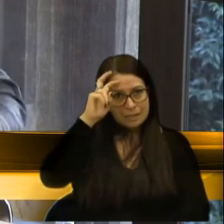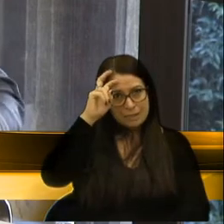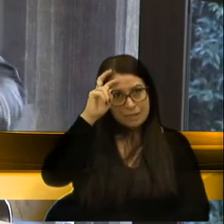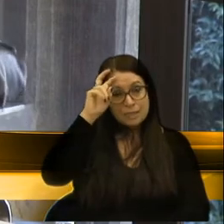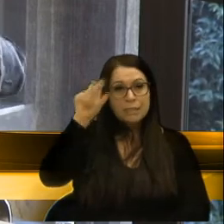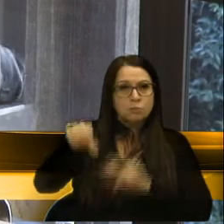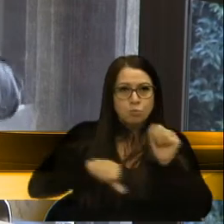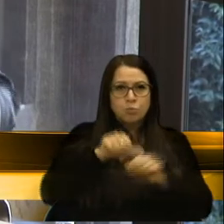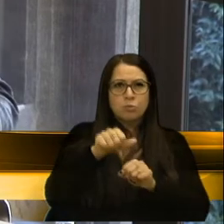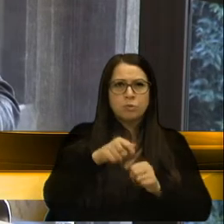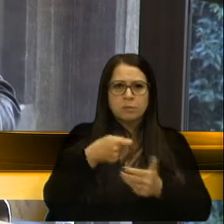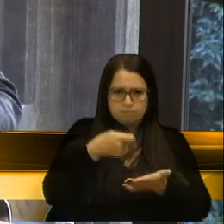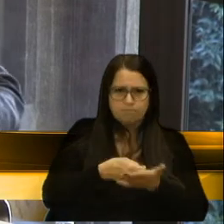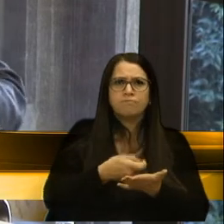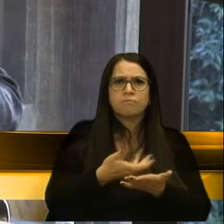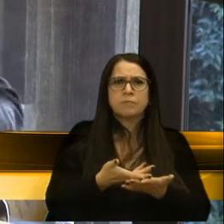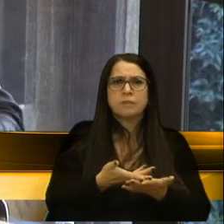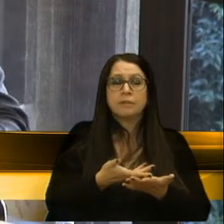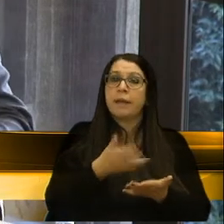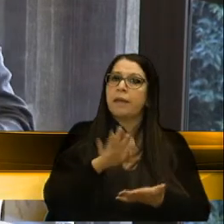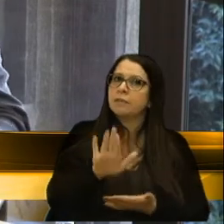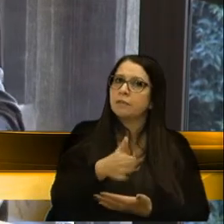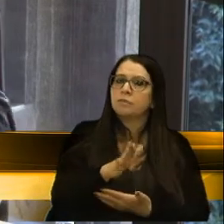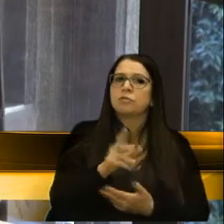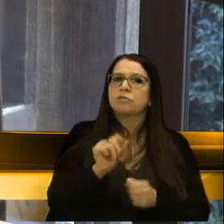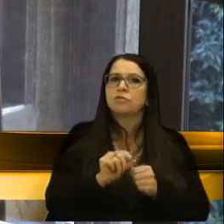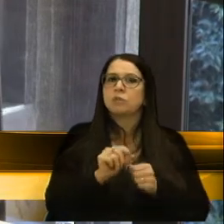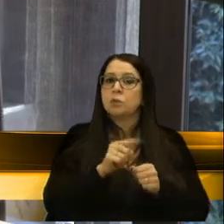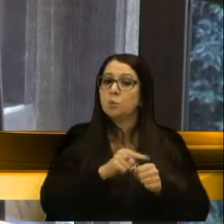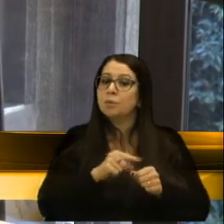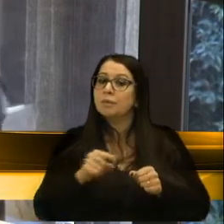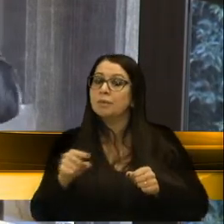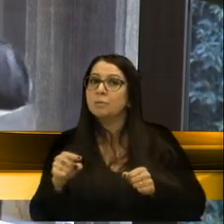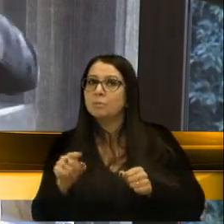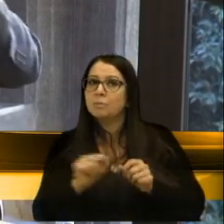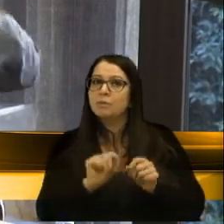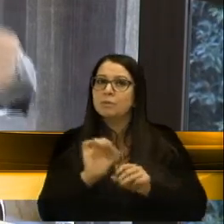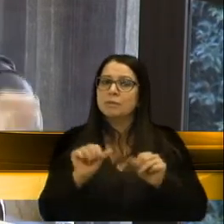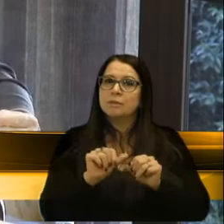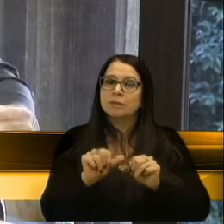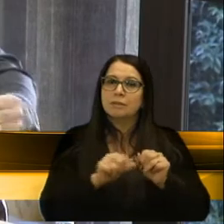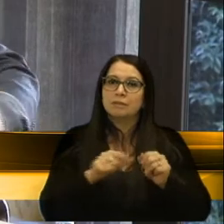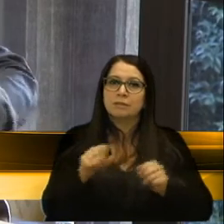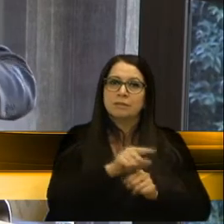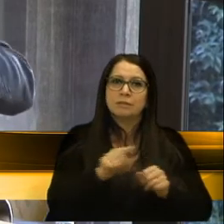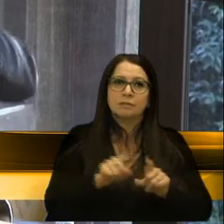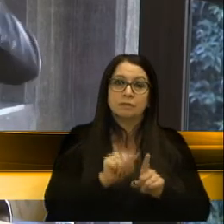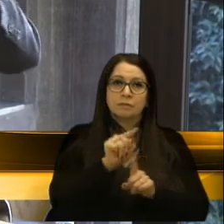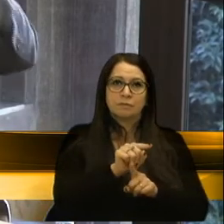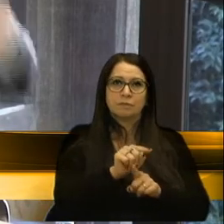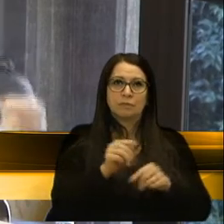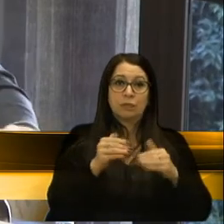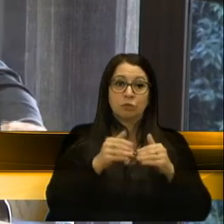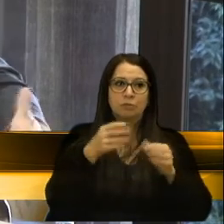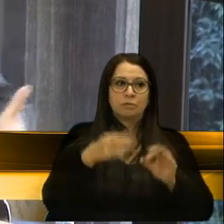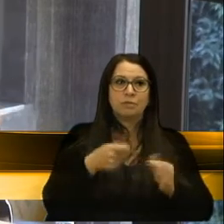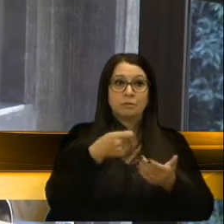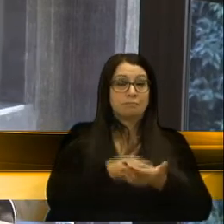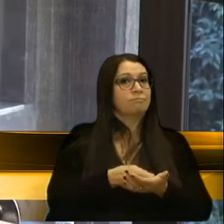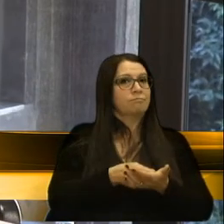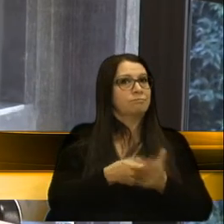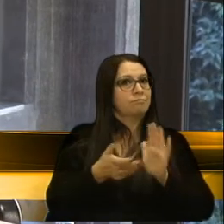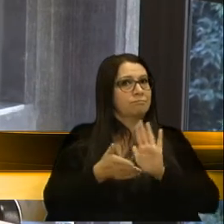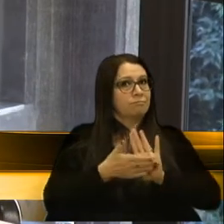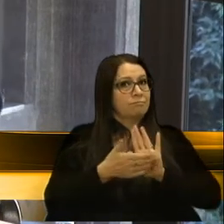se muda, se endurece isso, talvez teria que dar um tempinho a mais para fazer uma nova medição, de acordo com o endurecimento de que se